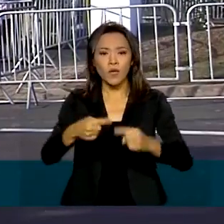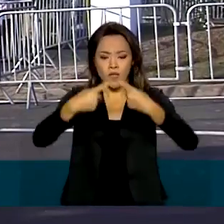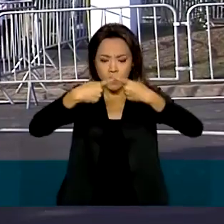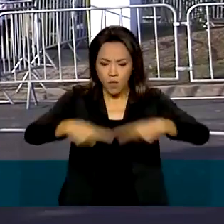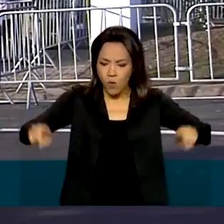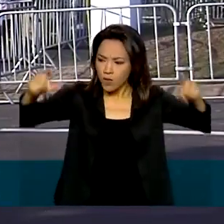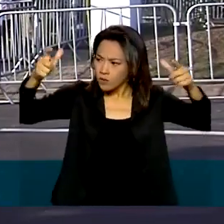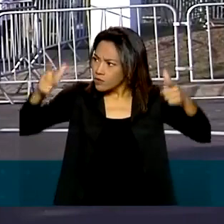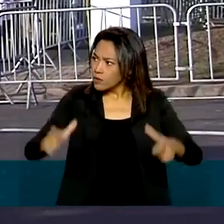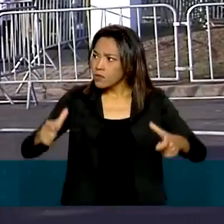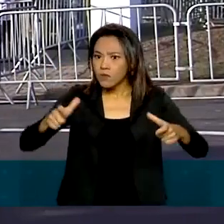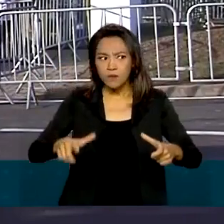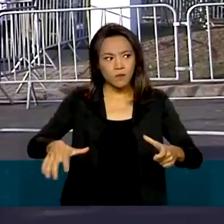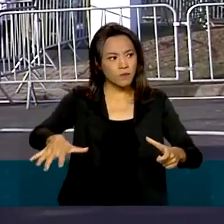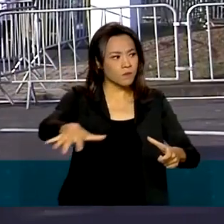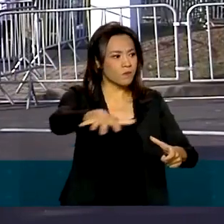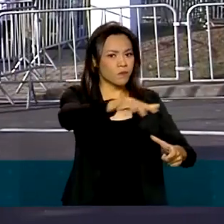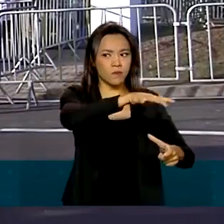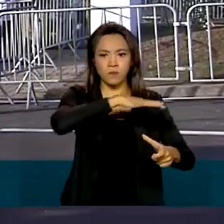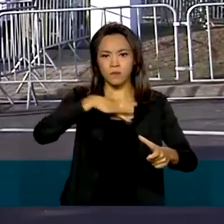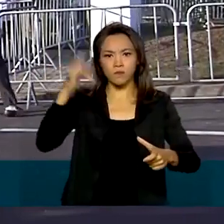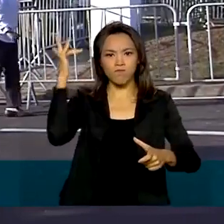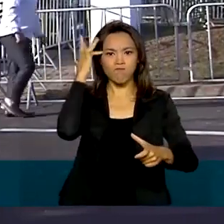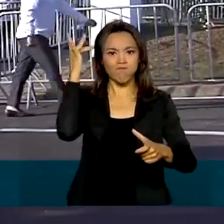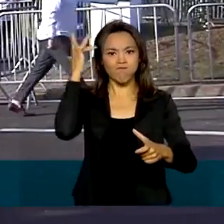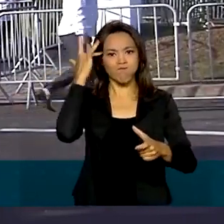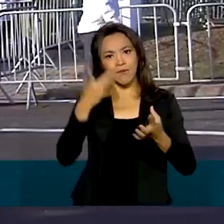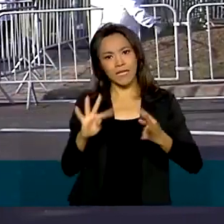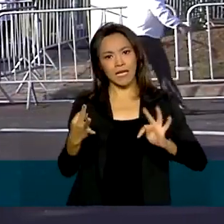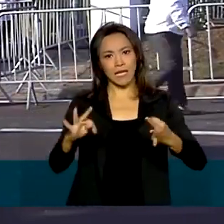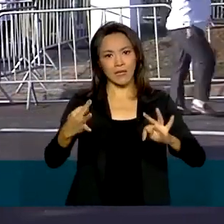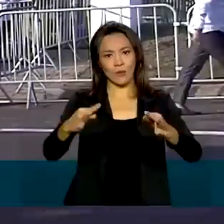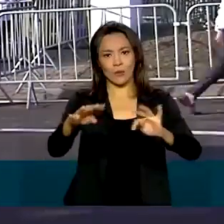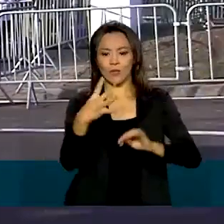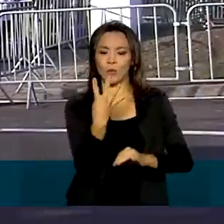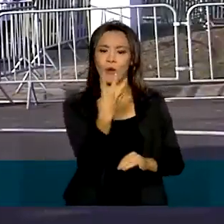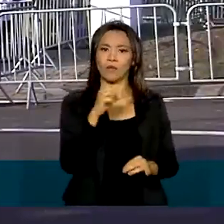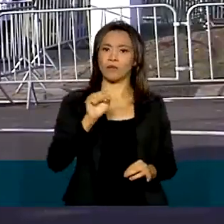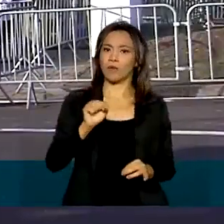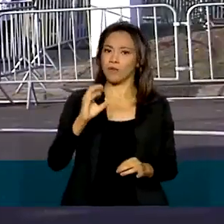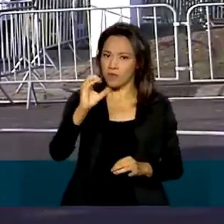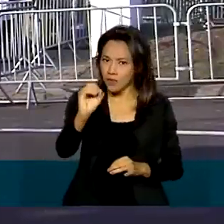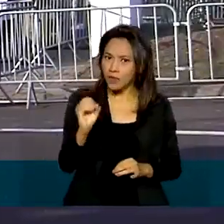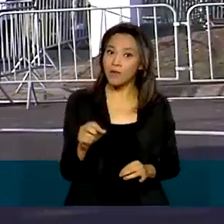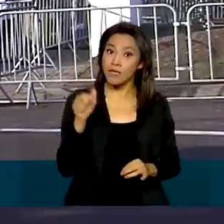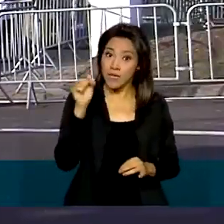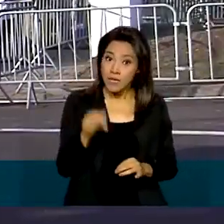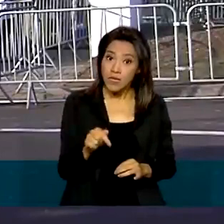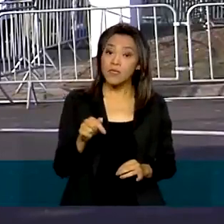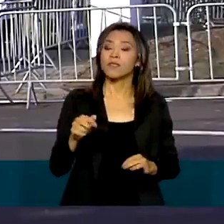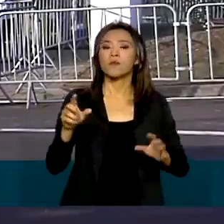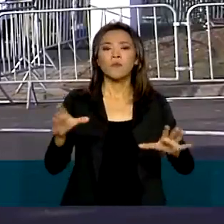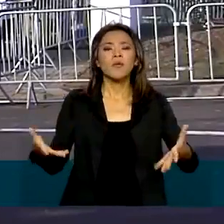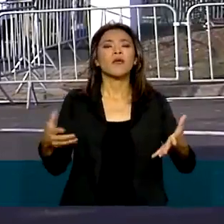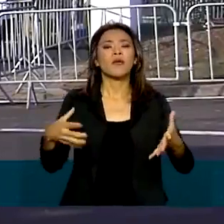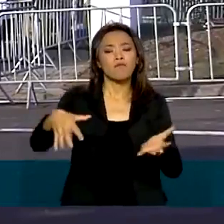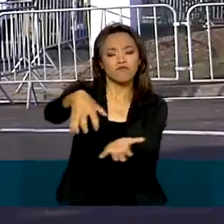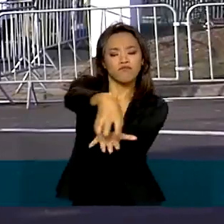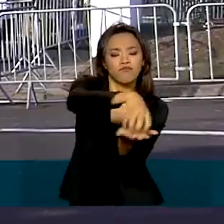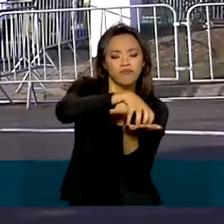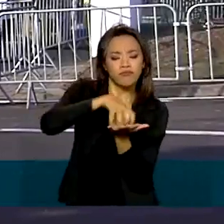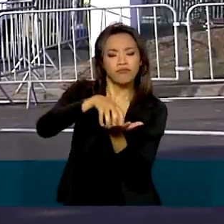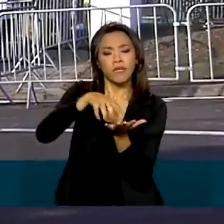Centro de Excelência em Tecnologia 4.0. O investimento integrado ao Parque